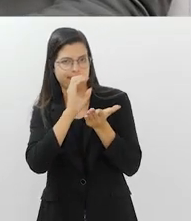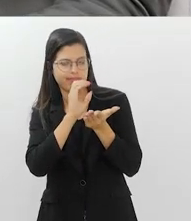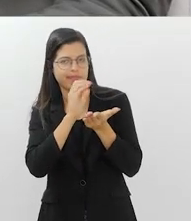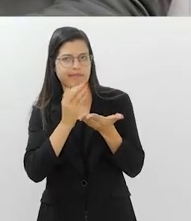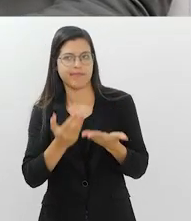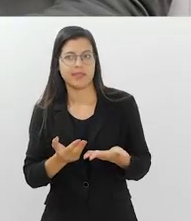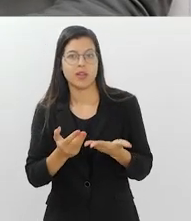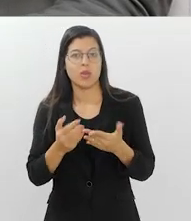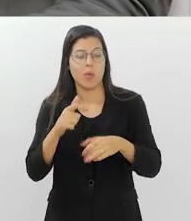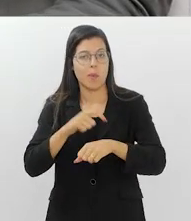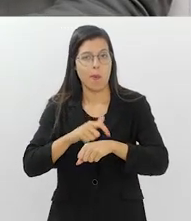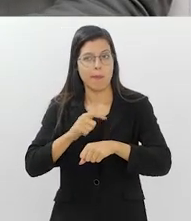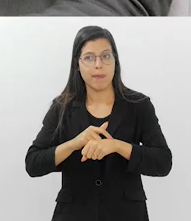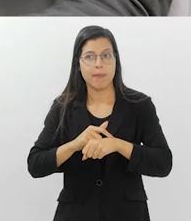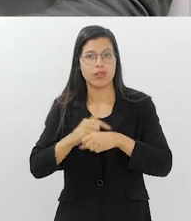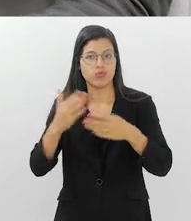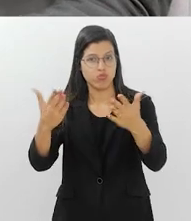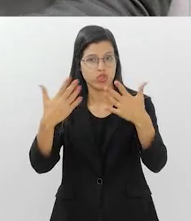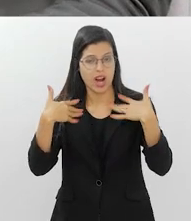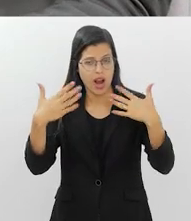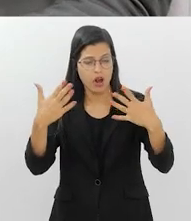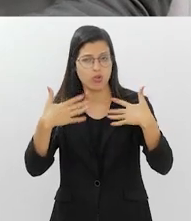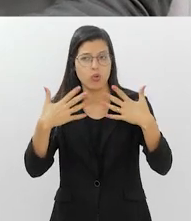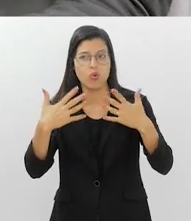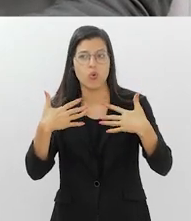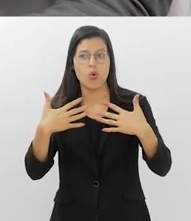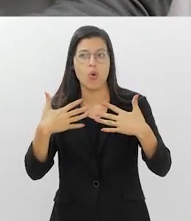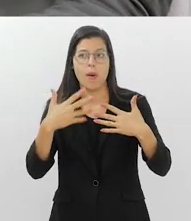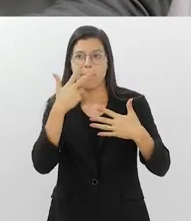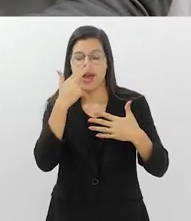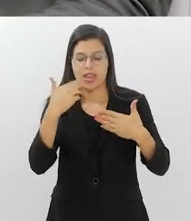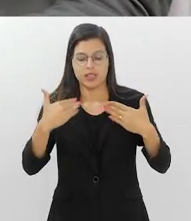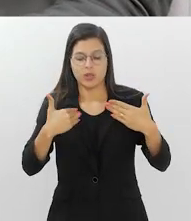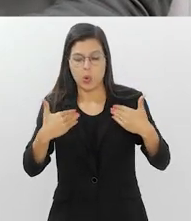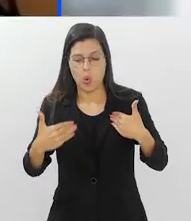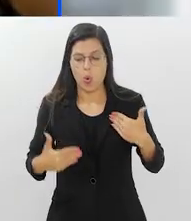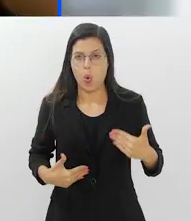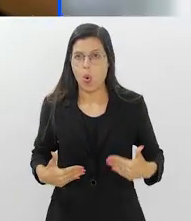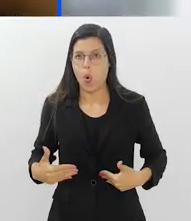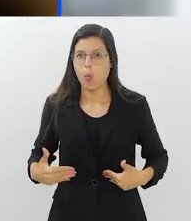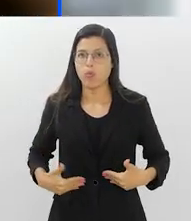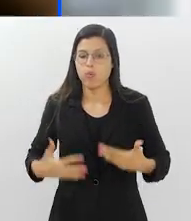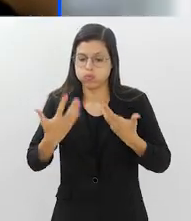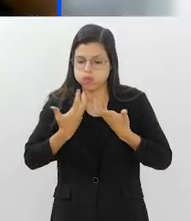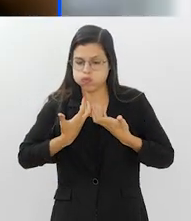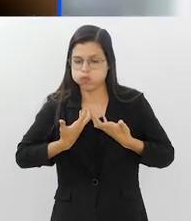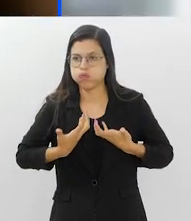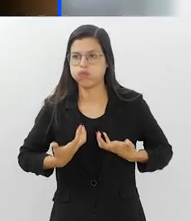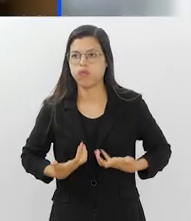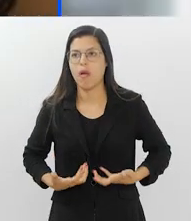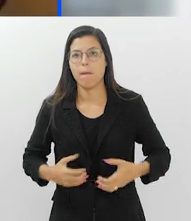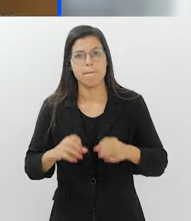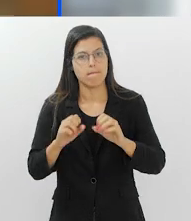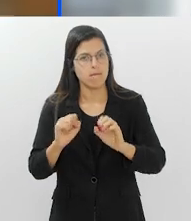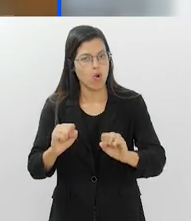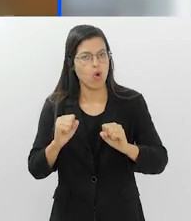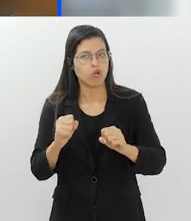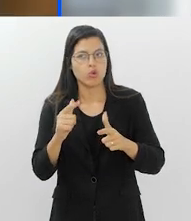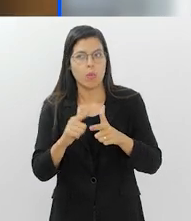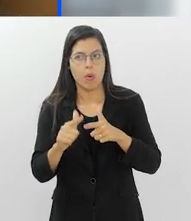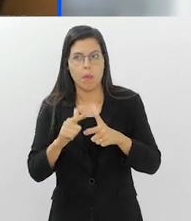Então, durante uma onda de calor, seu corpo acaba se sobrecarregando. E aí, pode terminar em desfechos